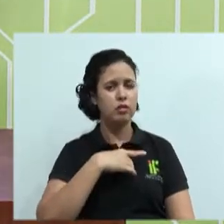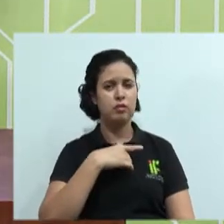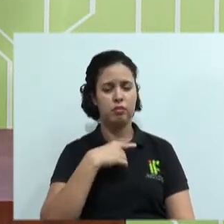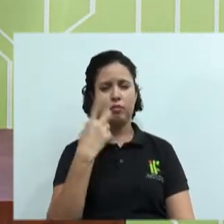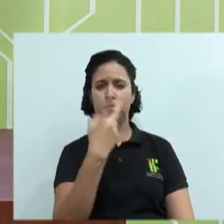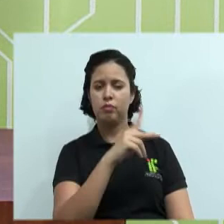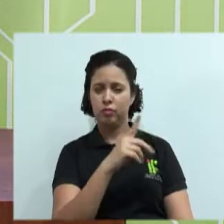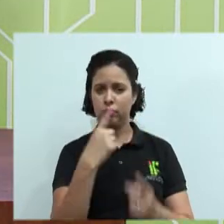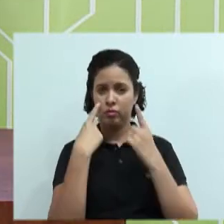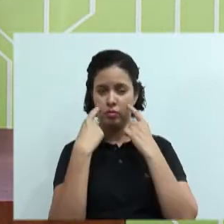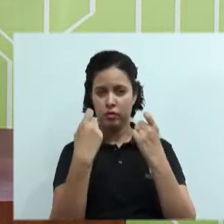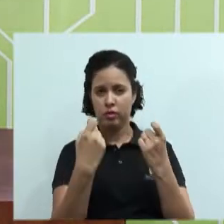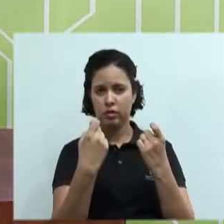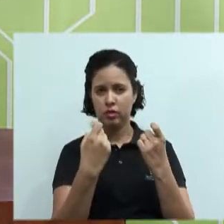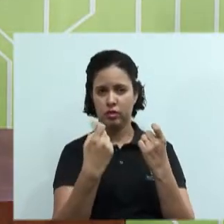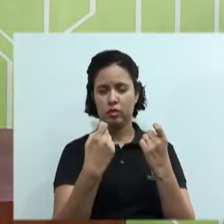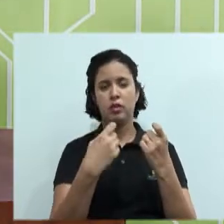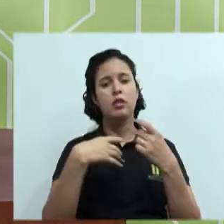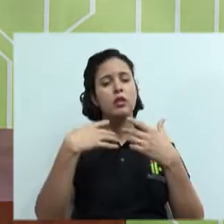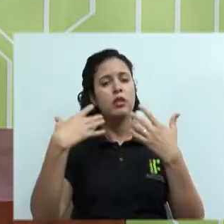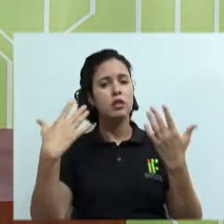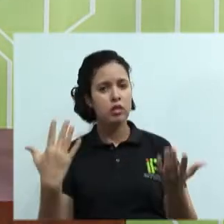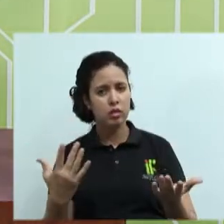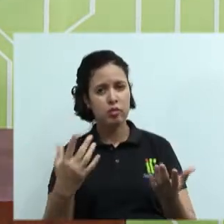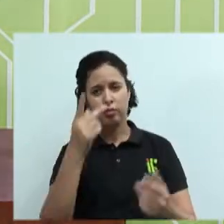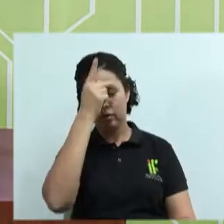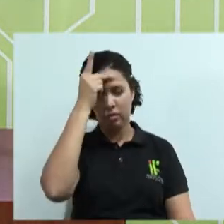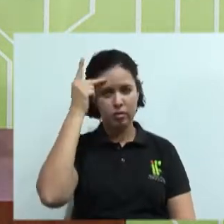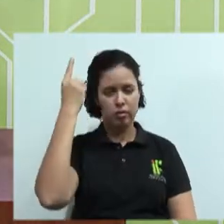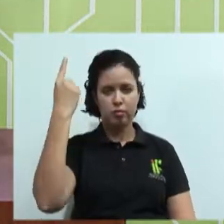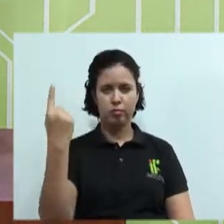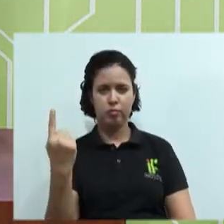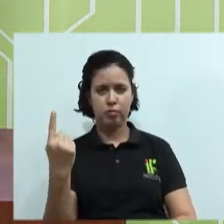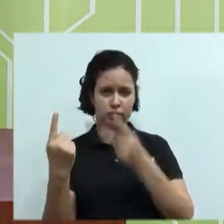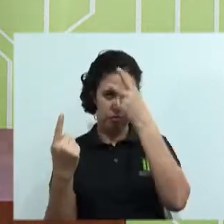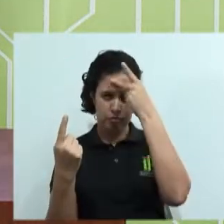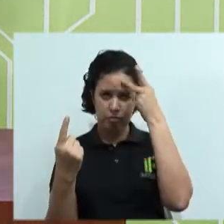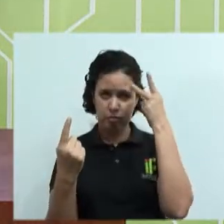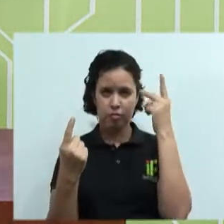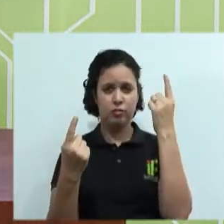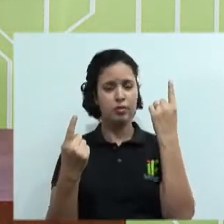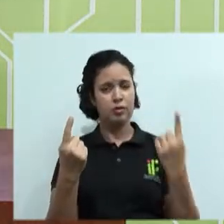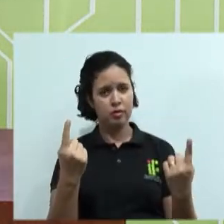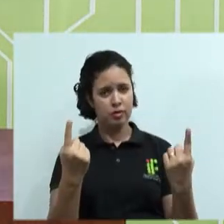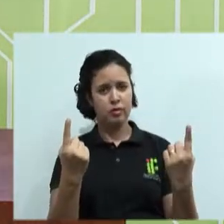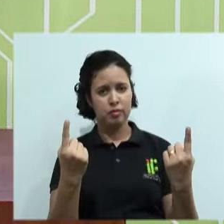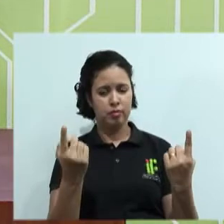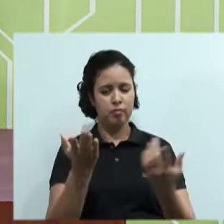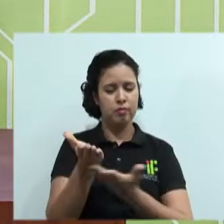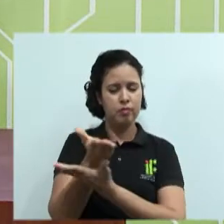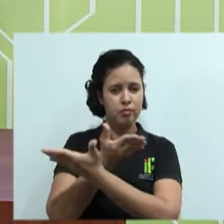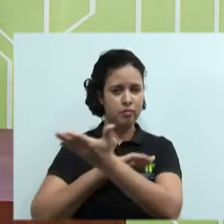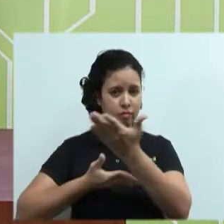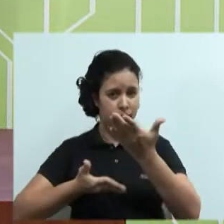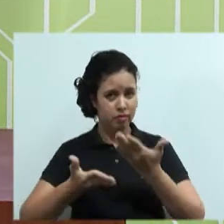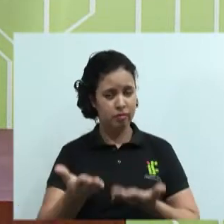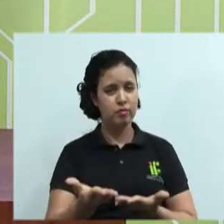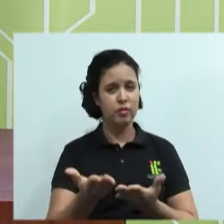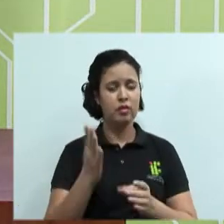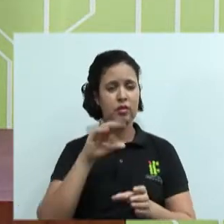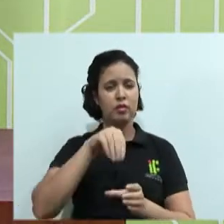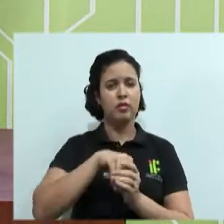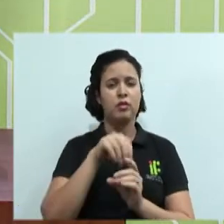os outros para que o interesse do A seja suprido juntamente com o interesse do B. Então, percebam que dentro de uma sociedade nós